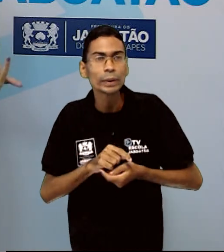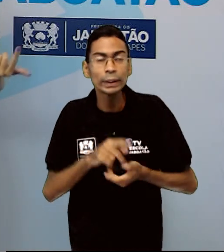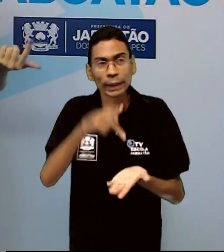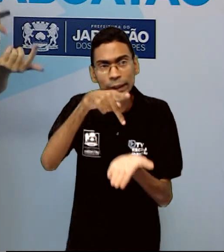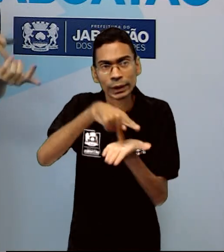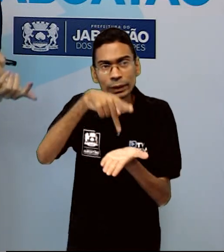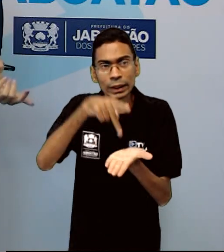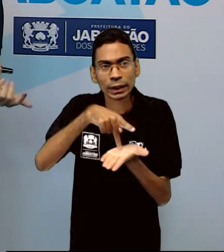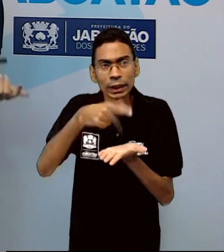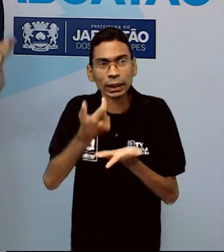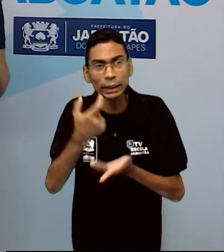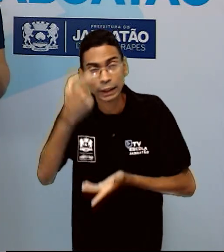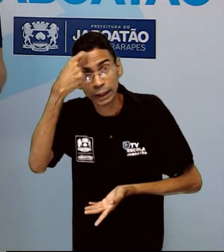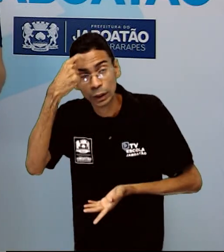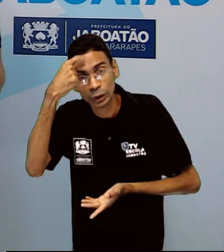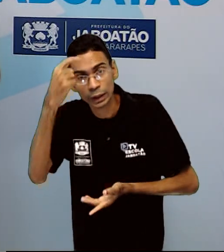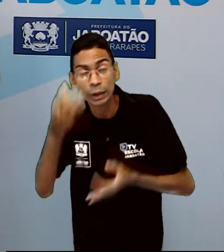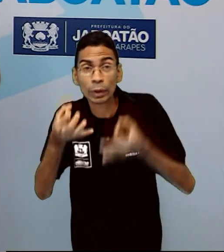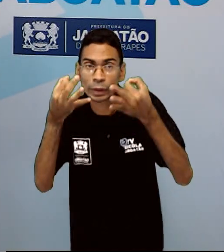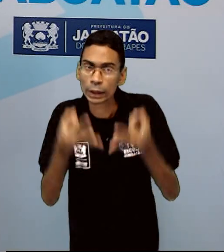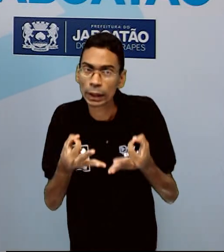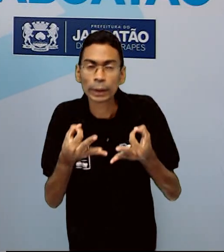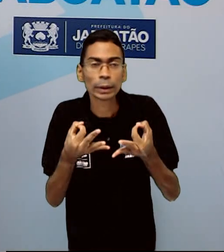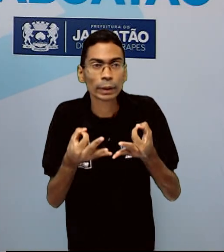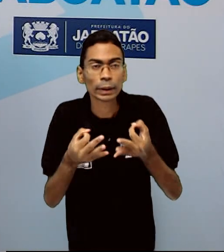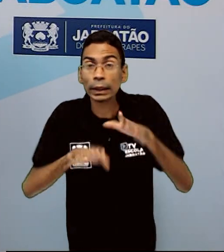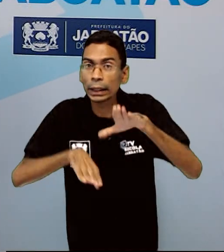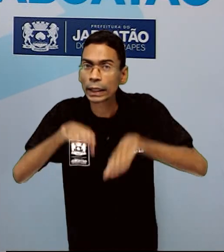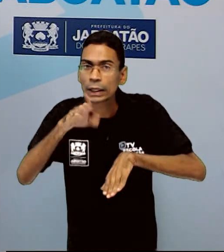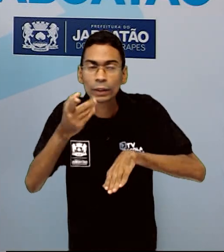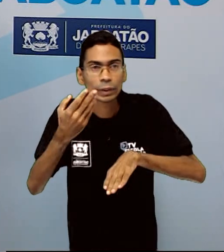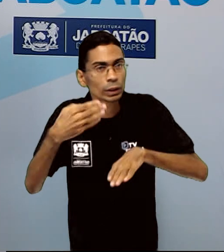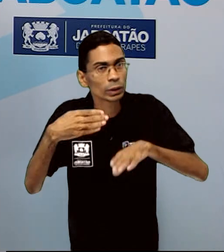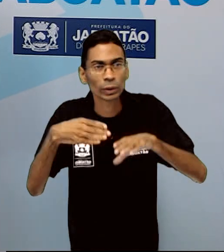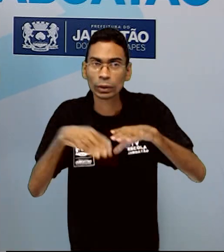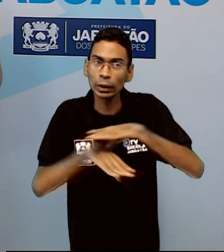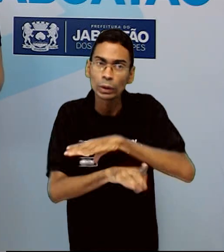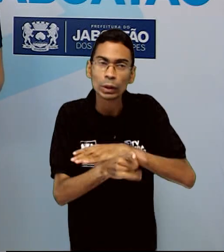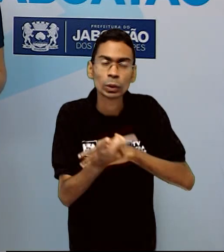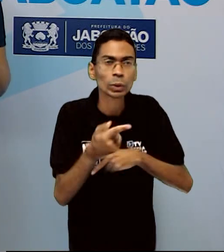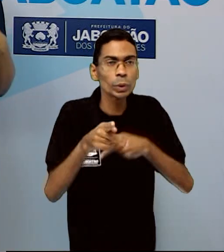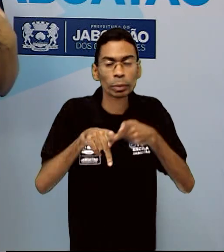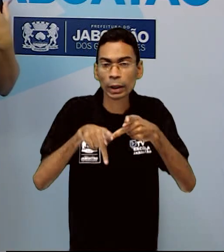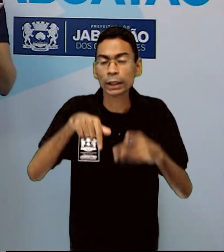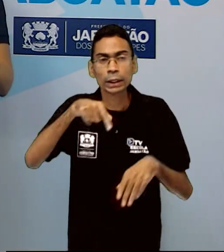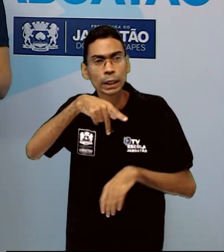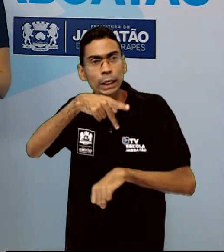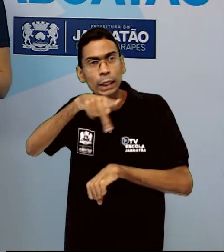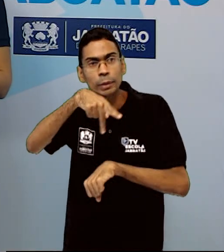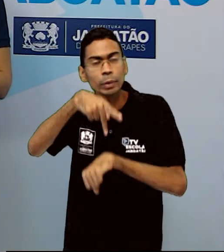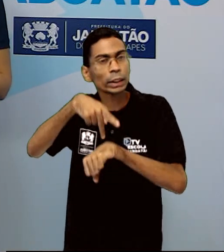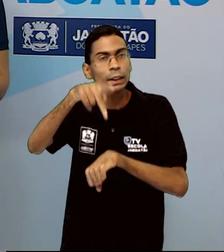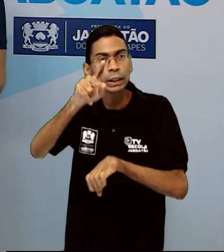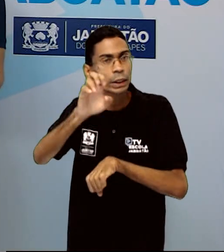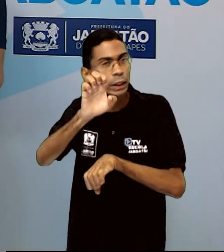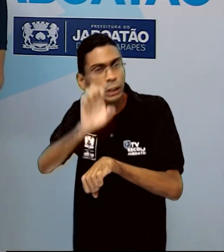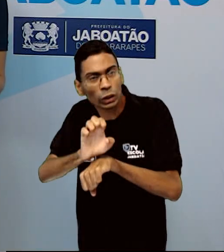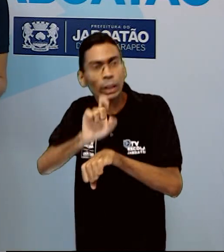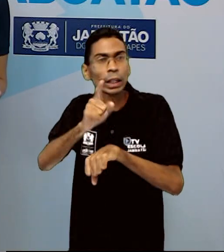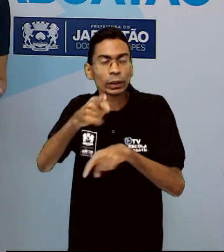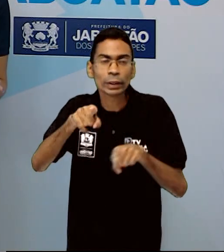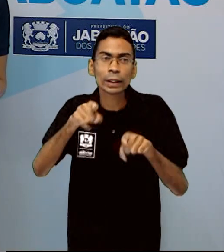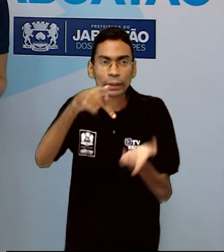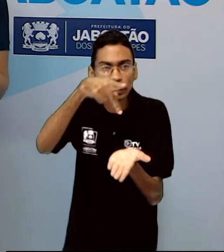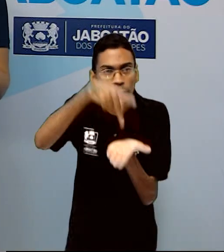fazer o que é certo, vai lhe orientar a fazer o que é certo. Em sentido absoluto, é o conjunto das obrigações de uma